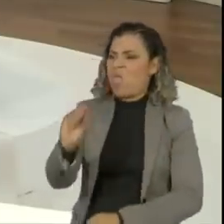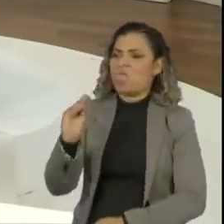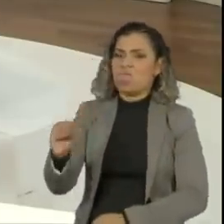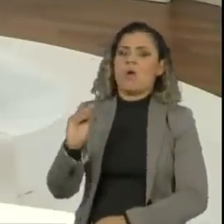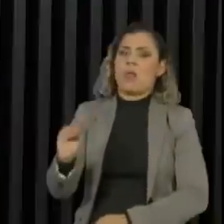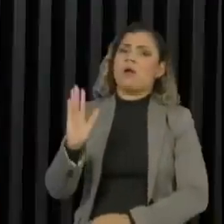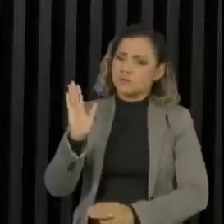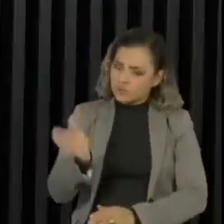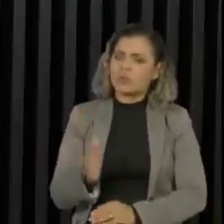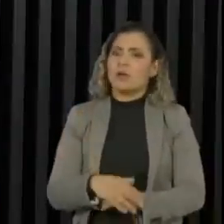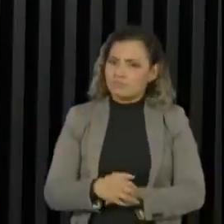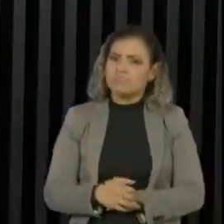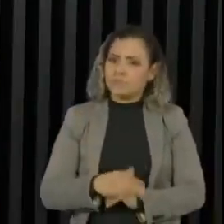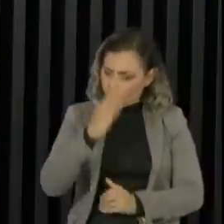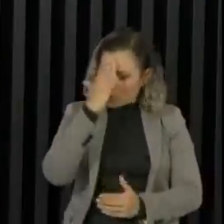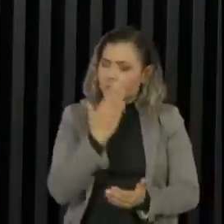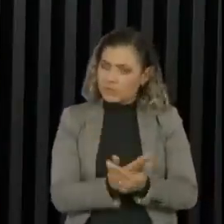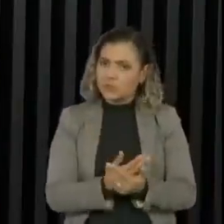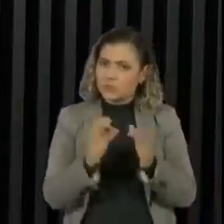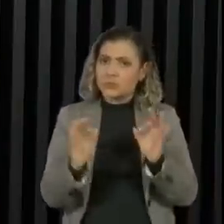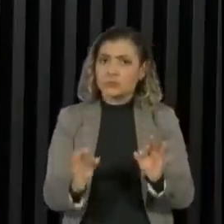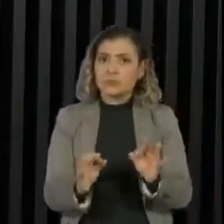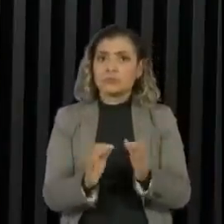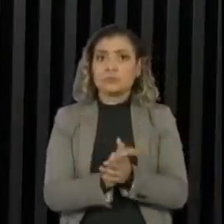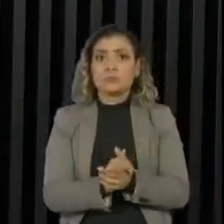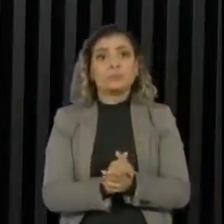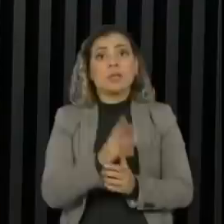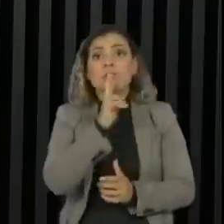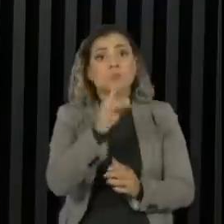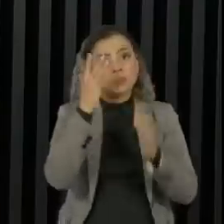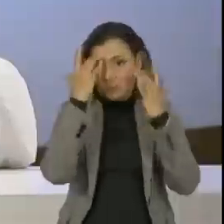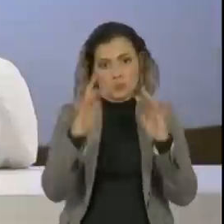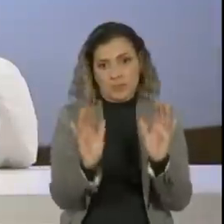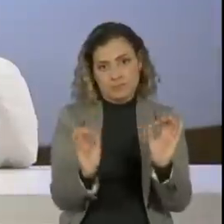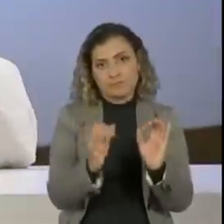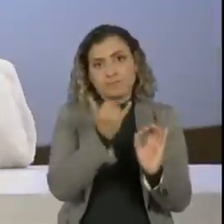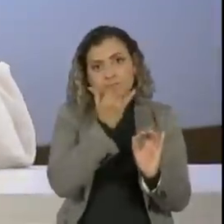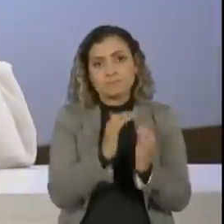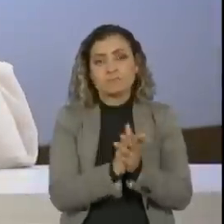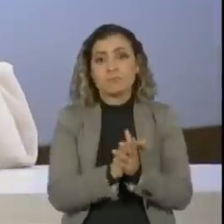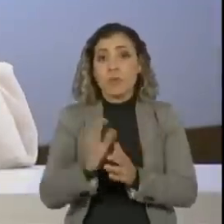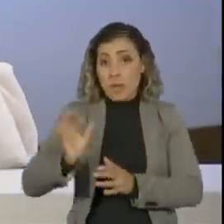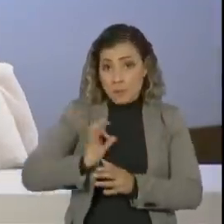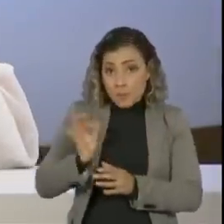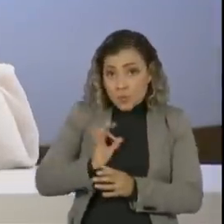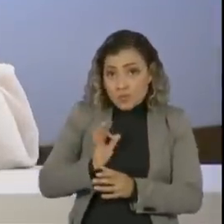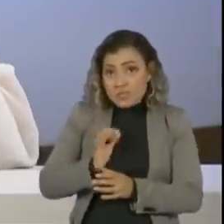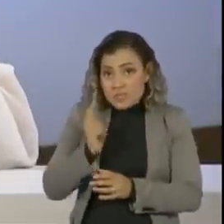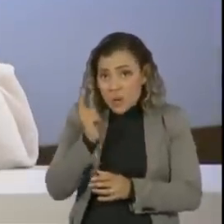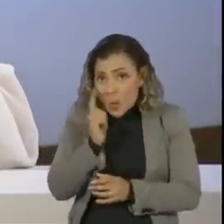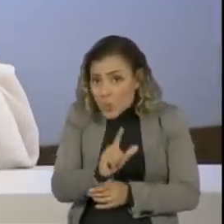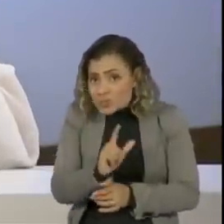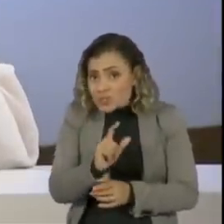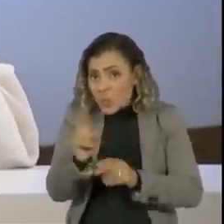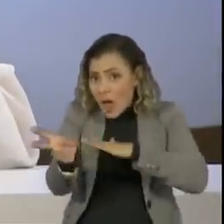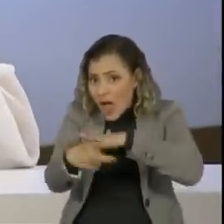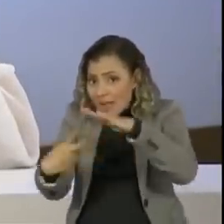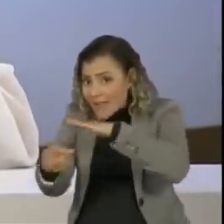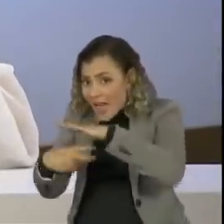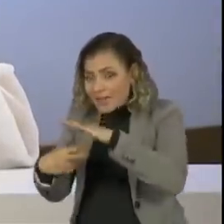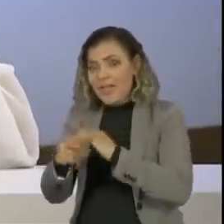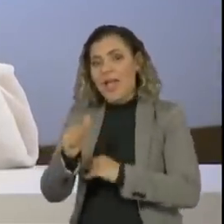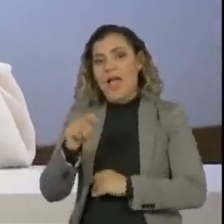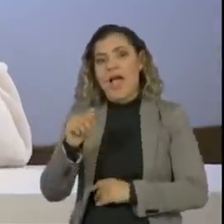últimos anos. Eu espero muito que esse cenário mude, mas respondendo a sua pergunta, eu não sei. Porém, a polícia chegou muito rápido aos hackers de